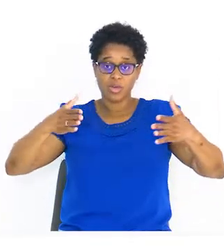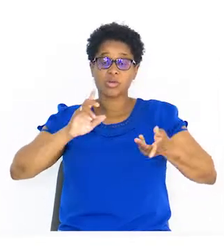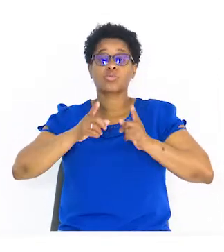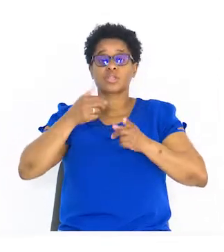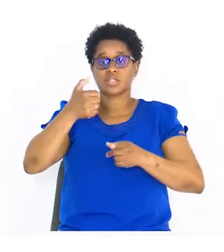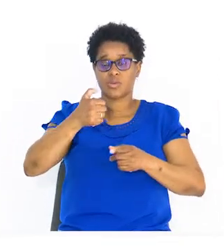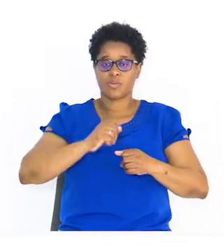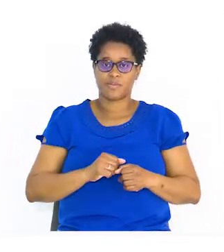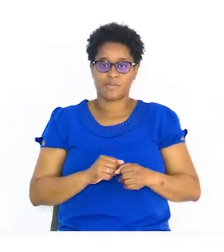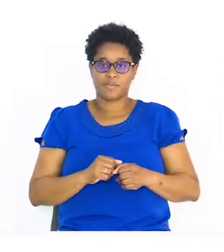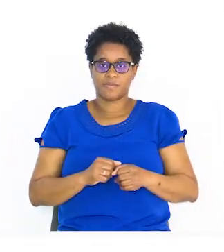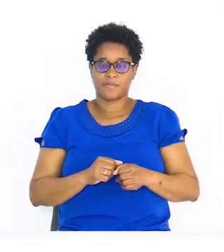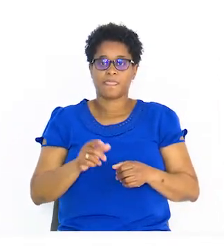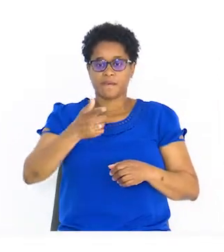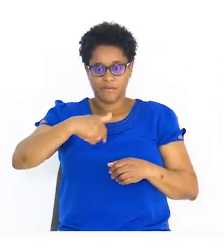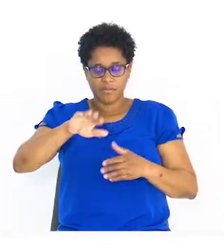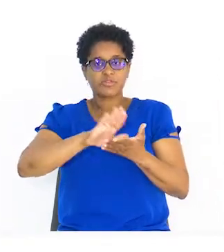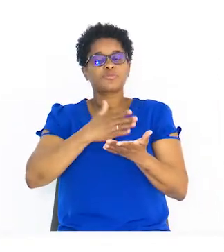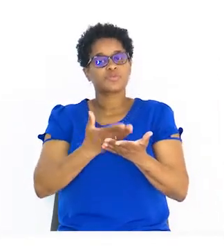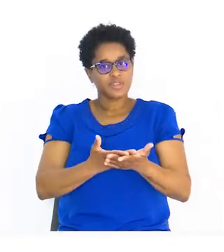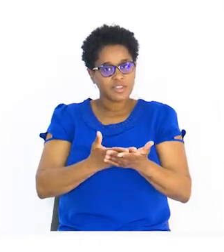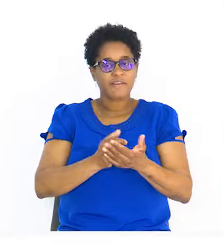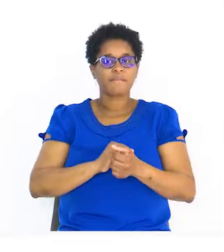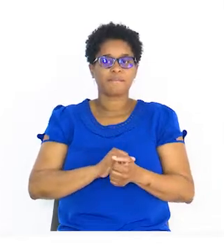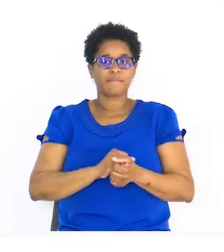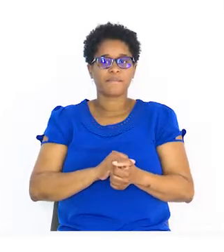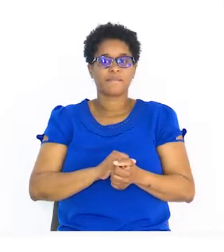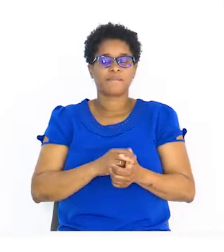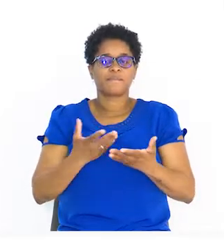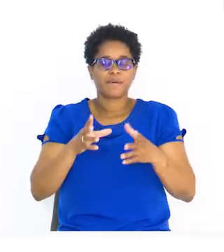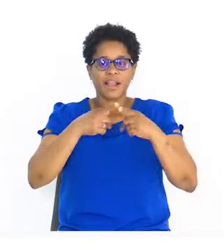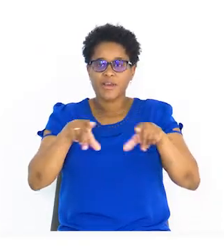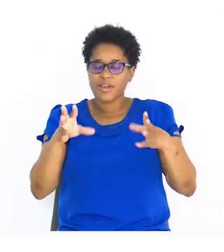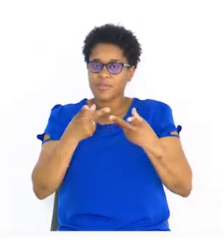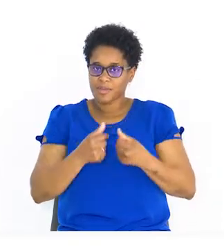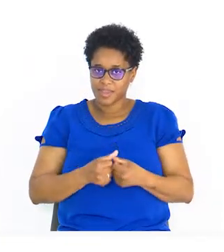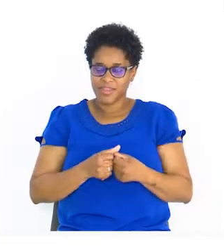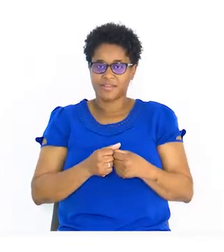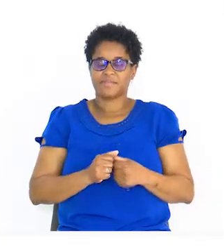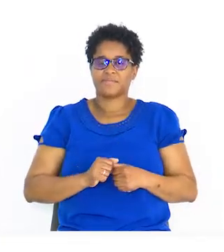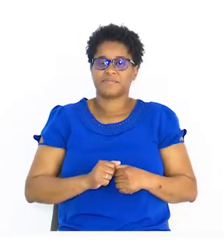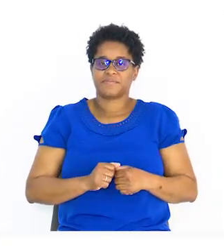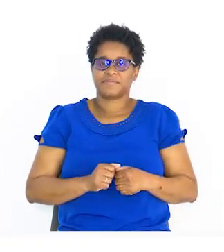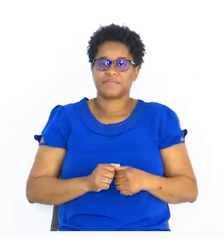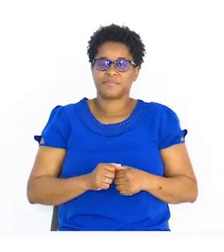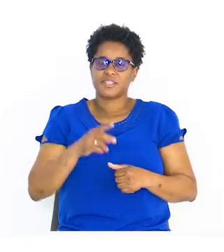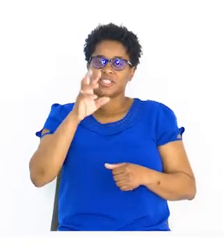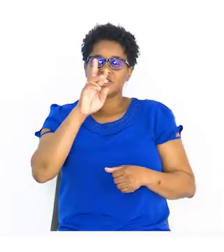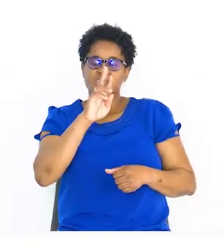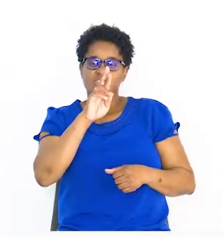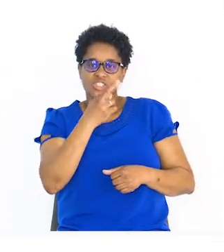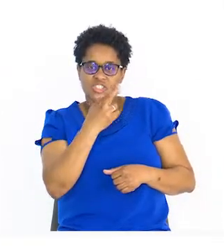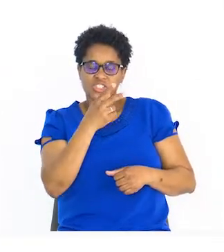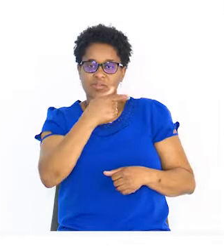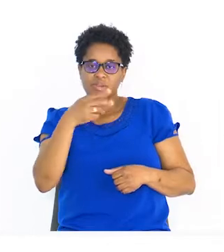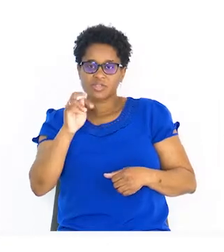do que 5? Vamos traduzir para linguagem matemática. x menos